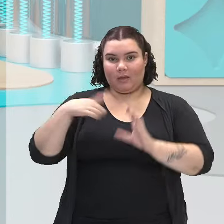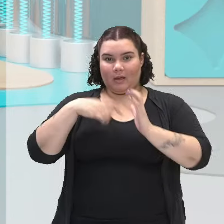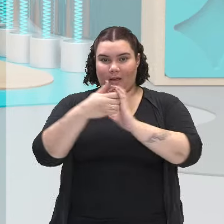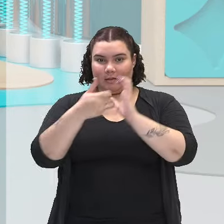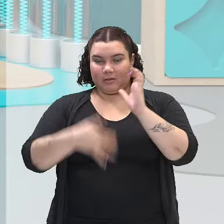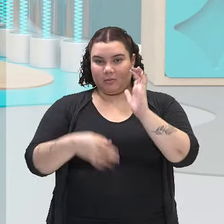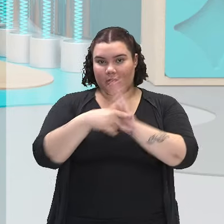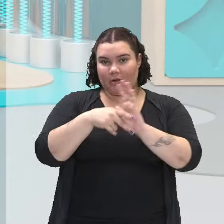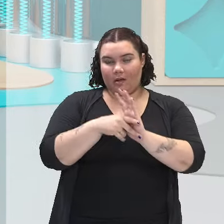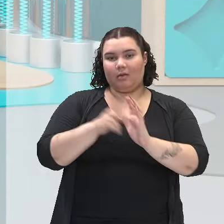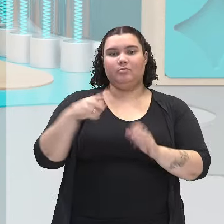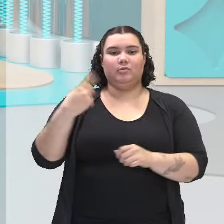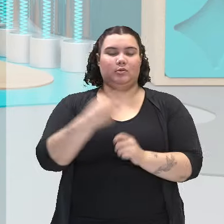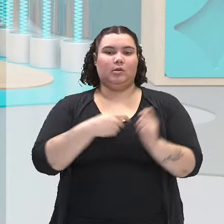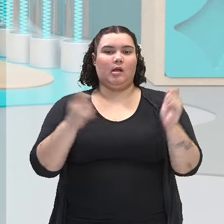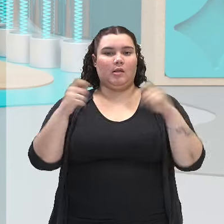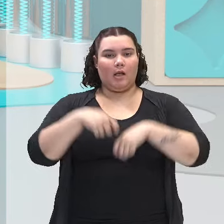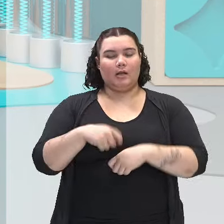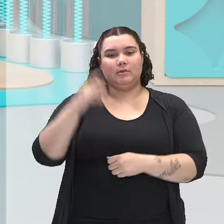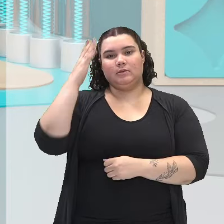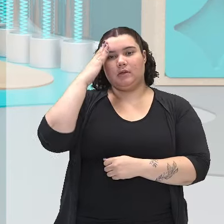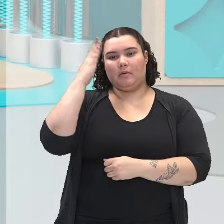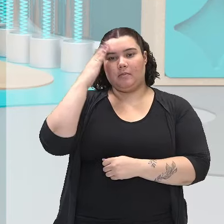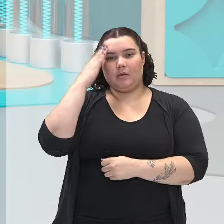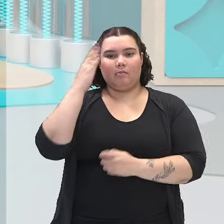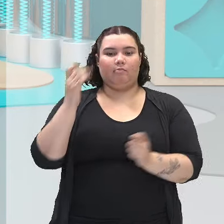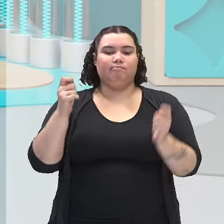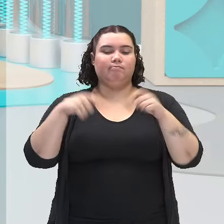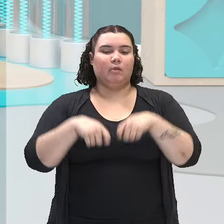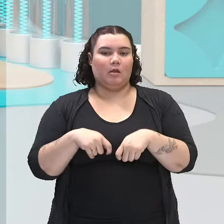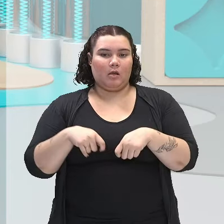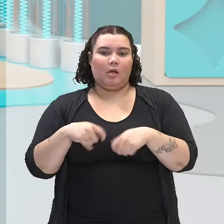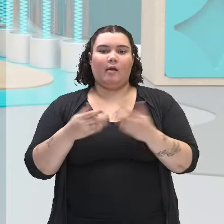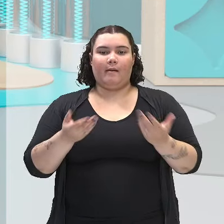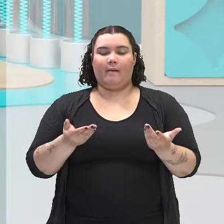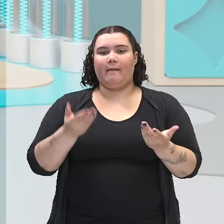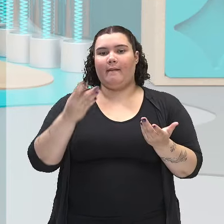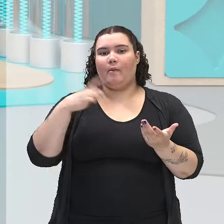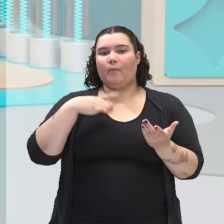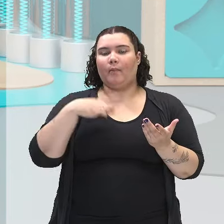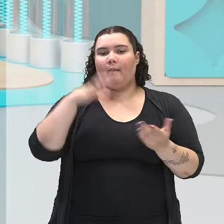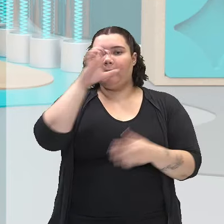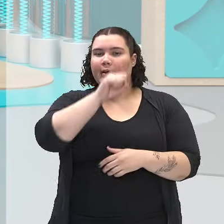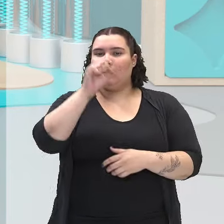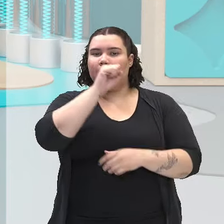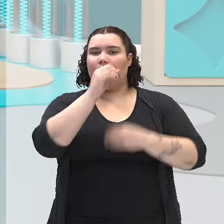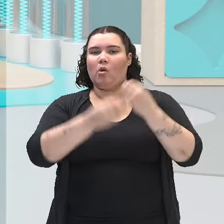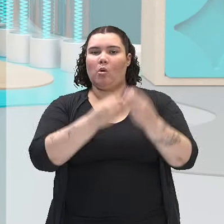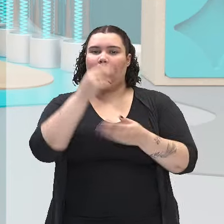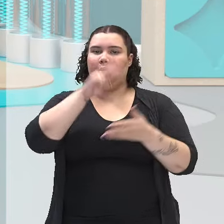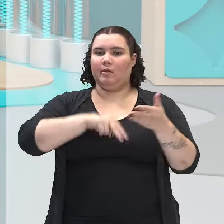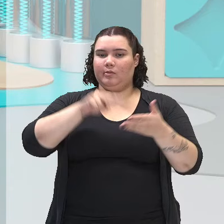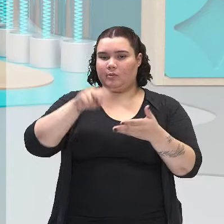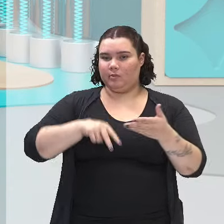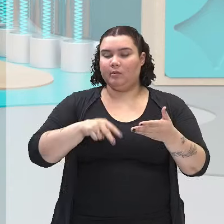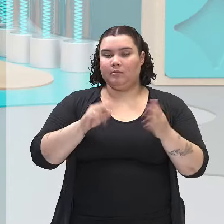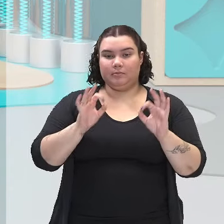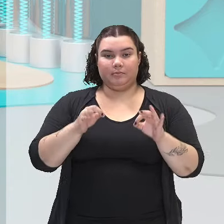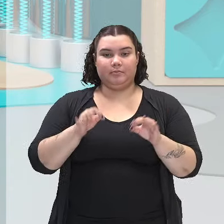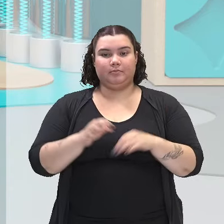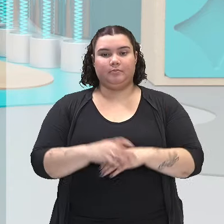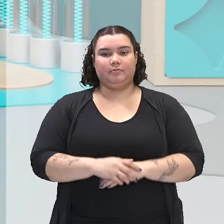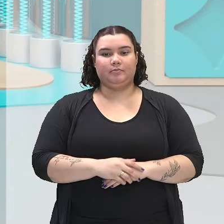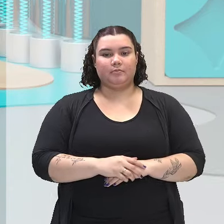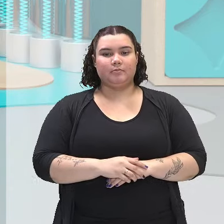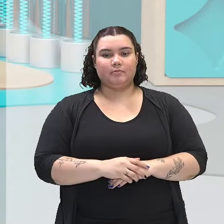possamos conhecer o que vai nos cercando às nossas leituras de mundo, né? Então,